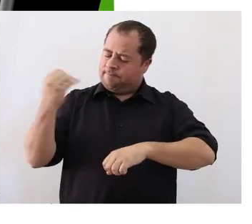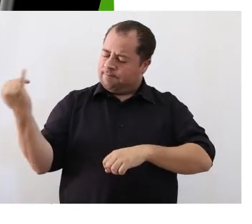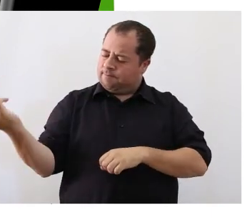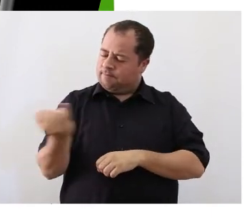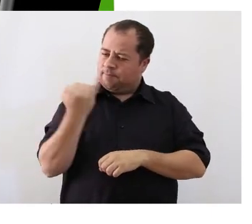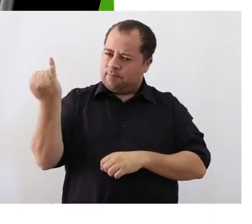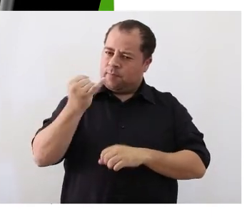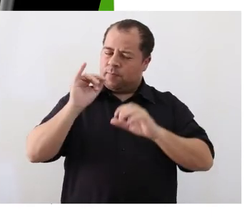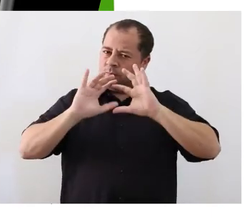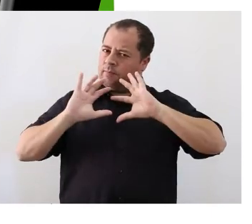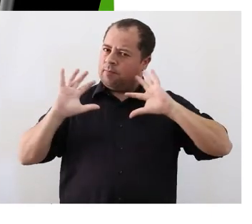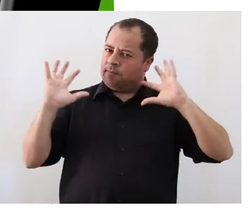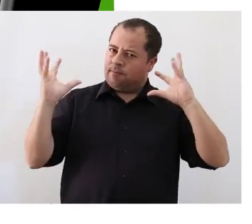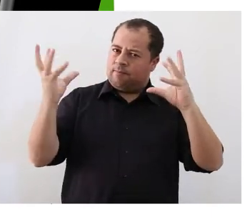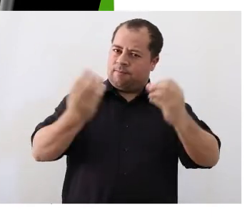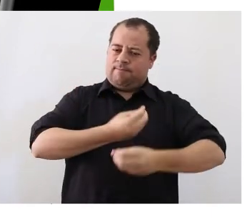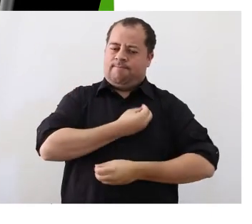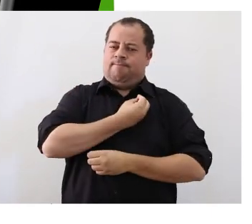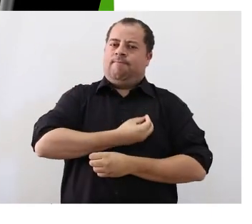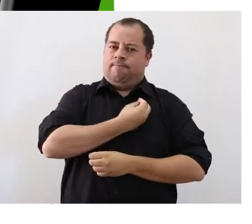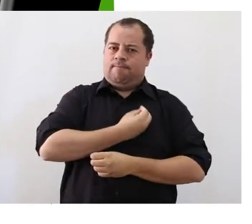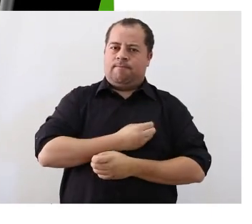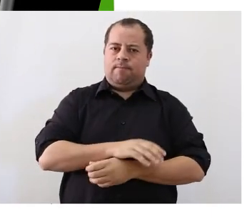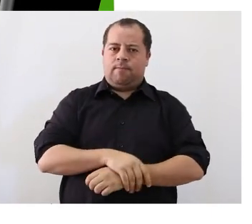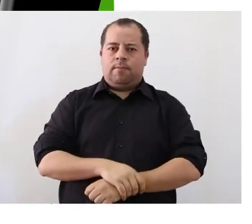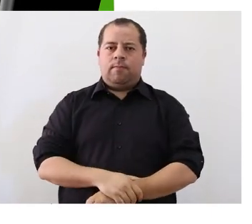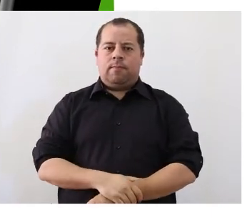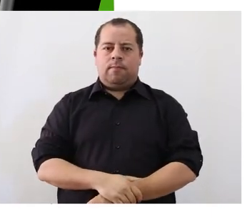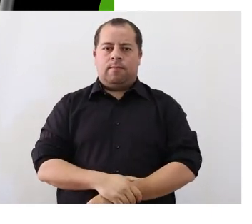significante para todos nós essa vivência que temos aqui.